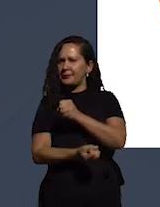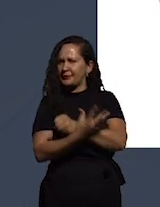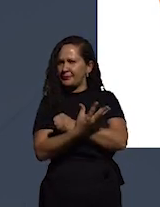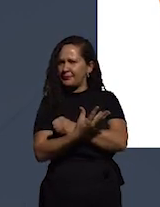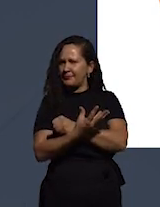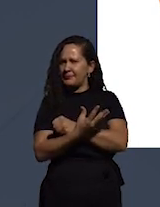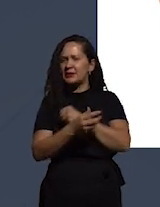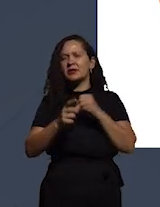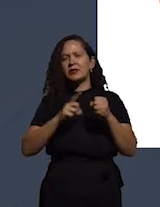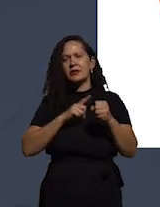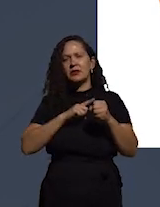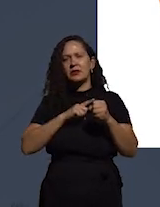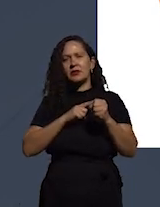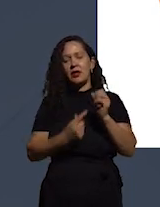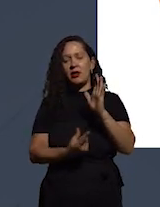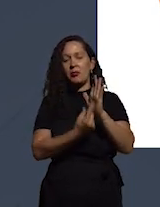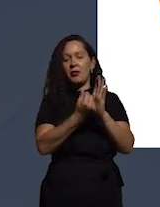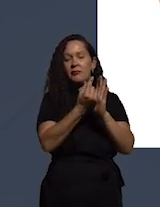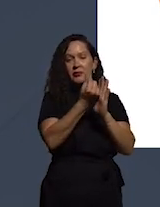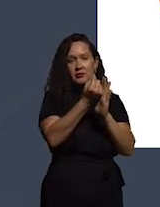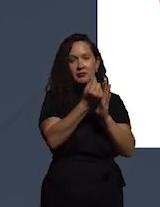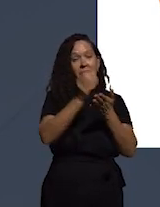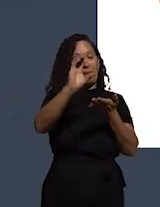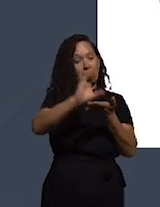tem um ônus administrativo